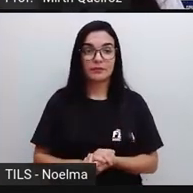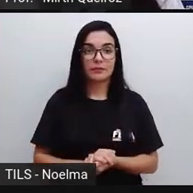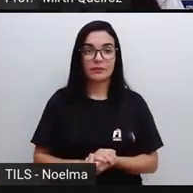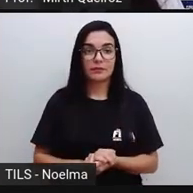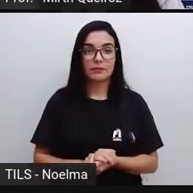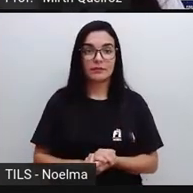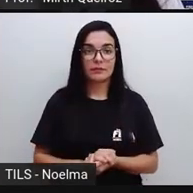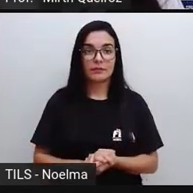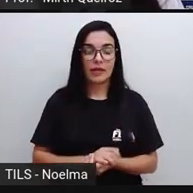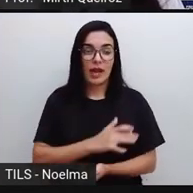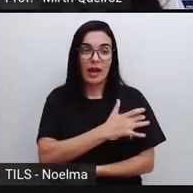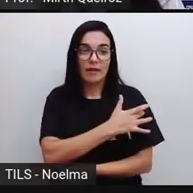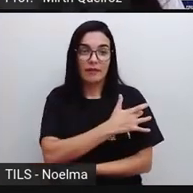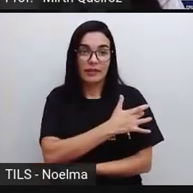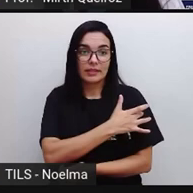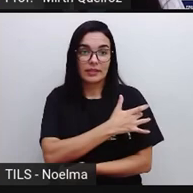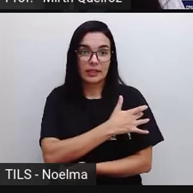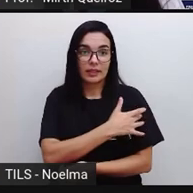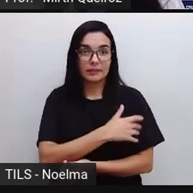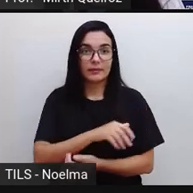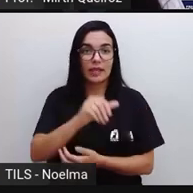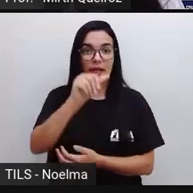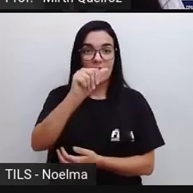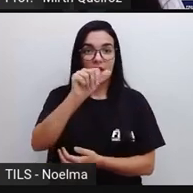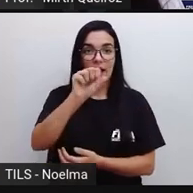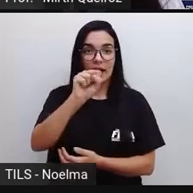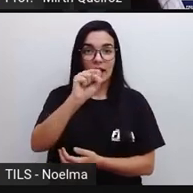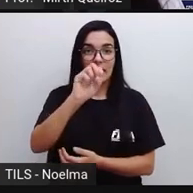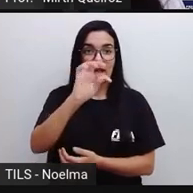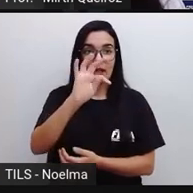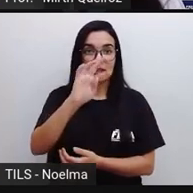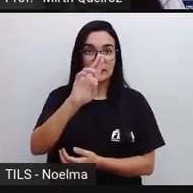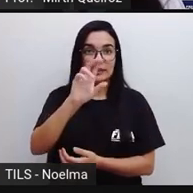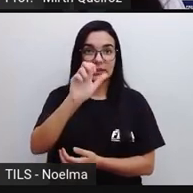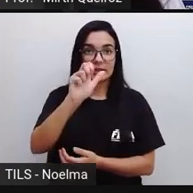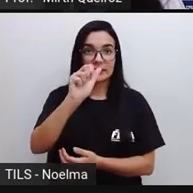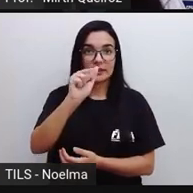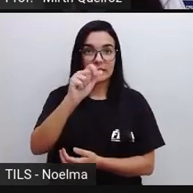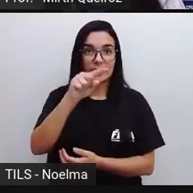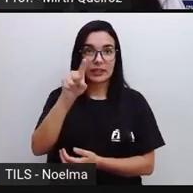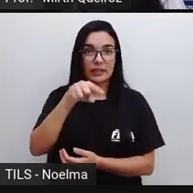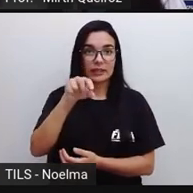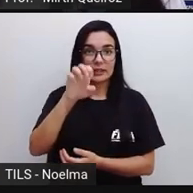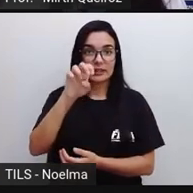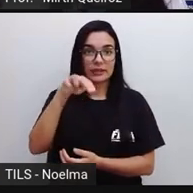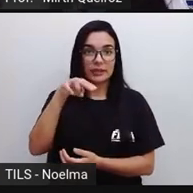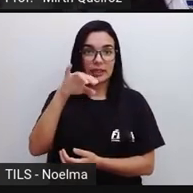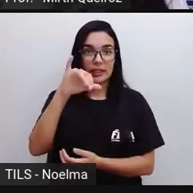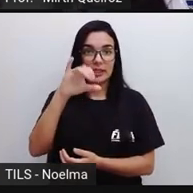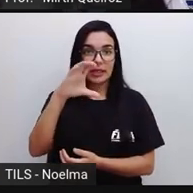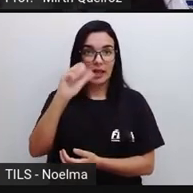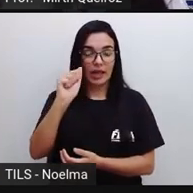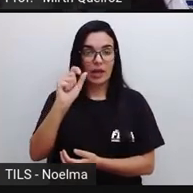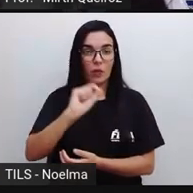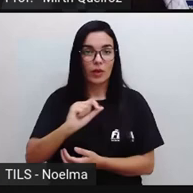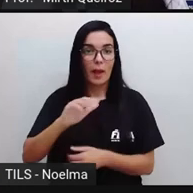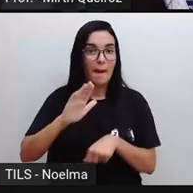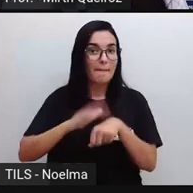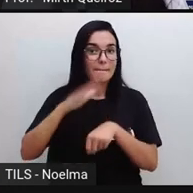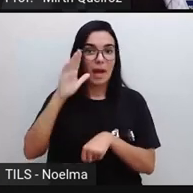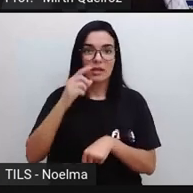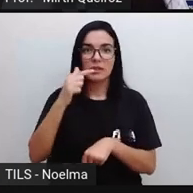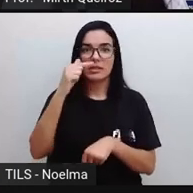AstraZeneca e o que faz? A que tem maior quantidade, perdão, aqui, seria a AstraZeneca, certo? Que é 7